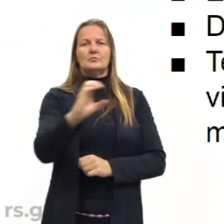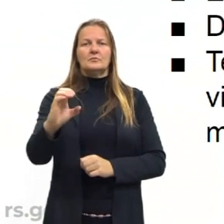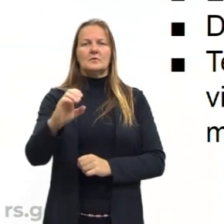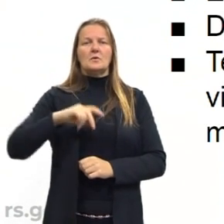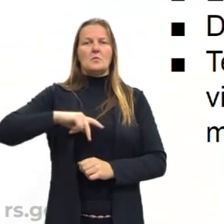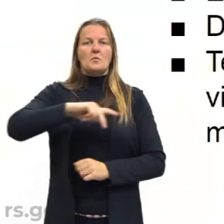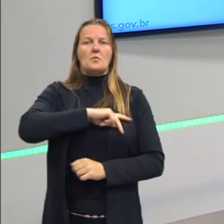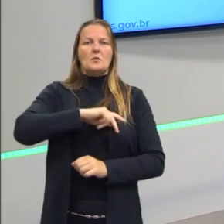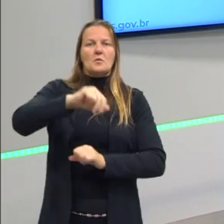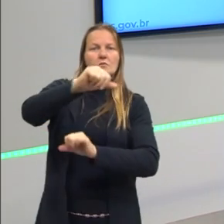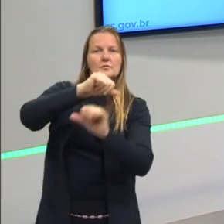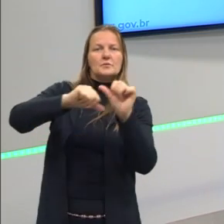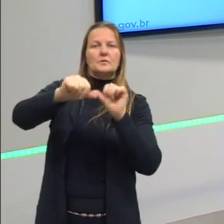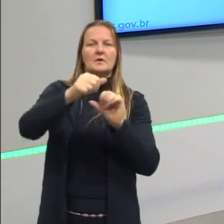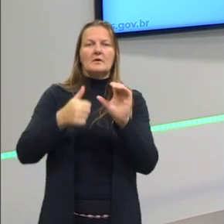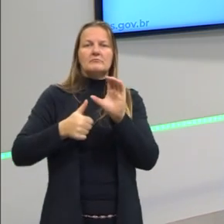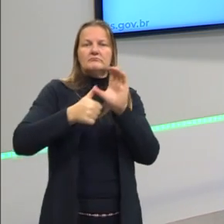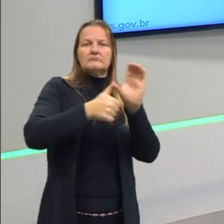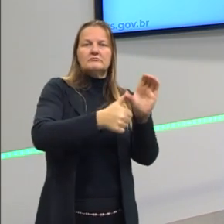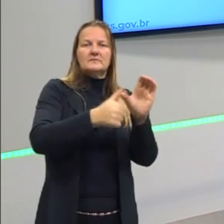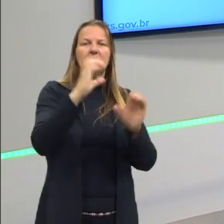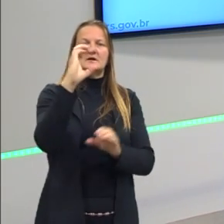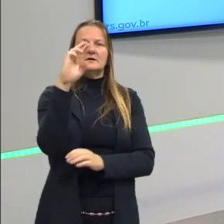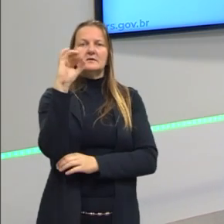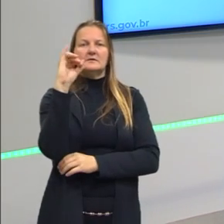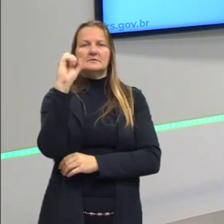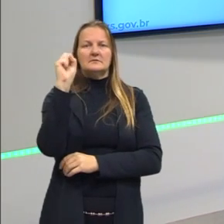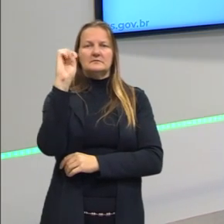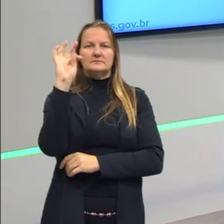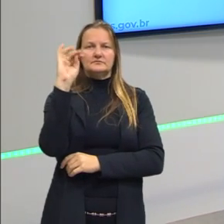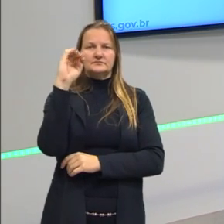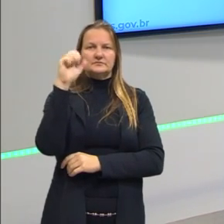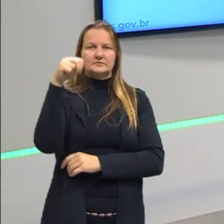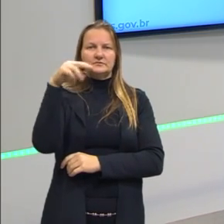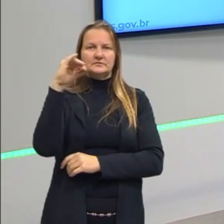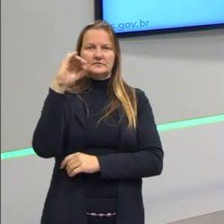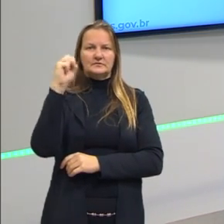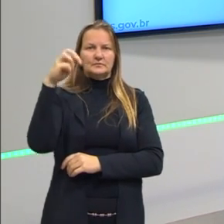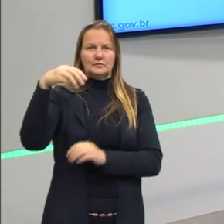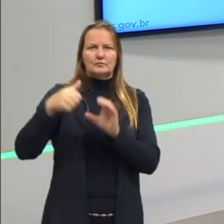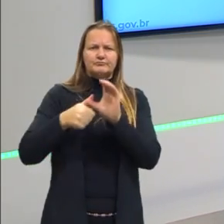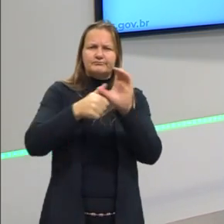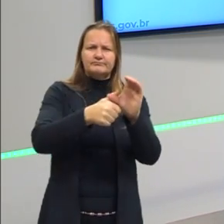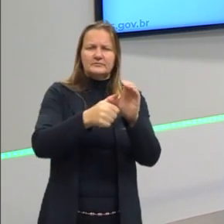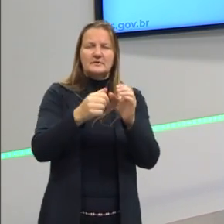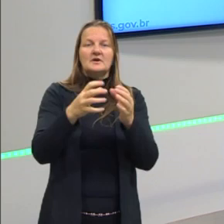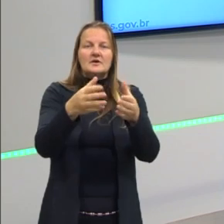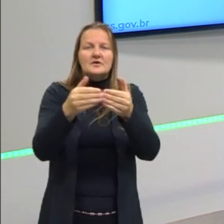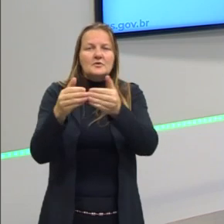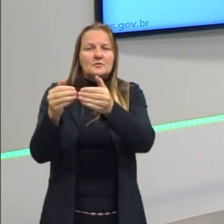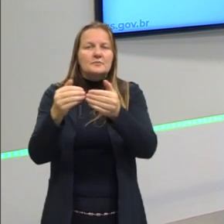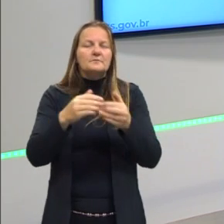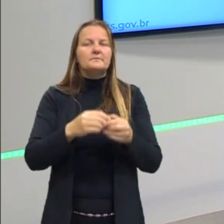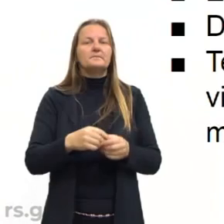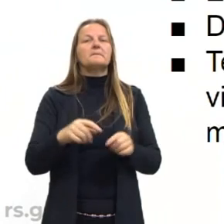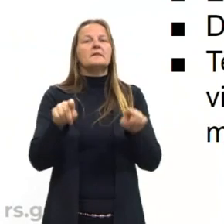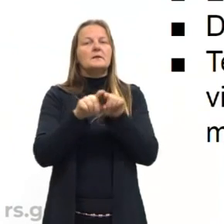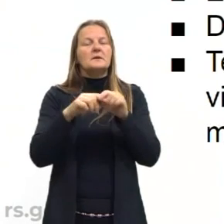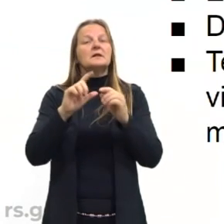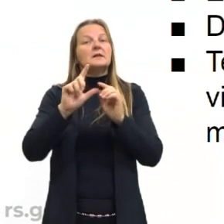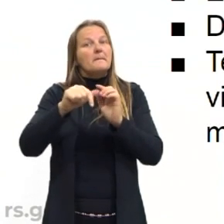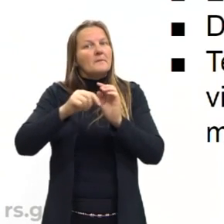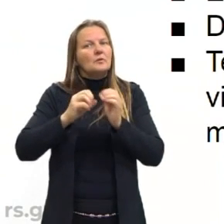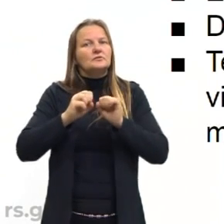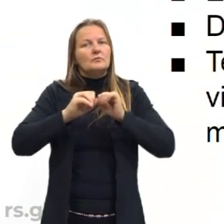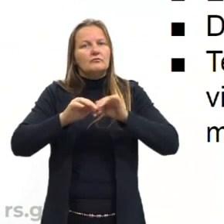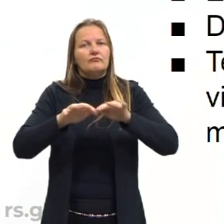o cristianismo, para aumentar a cristandade. Posteriormente, se estabeleceu o cultivo da monocultura.